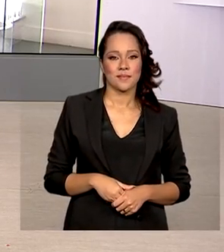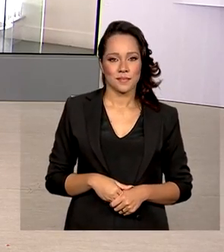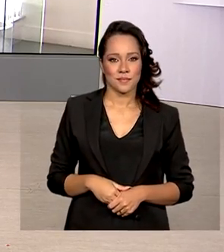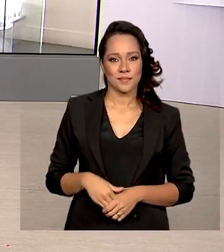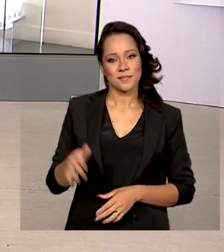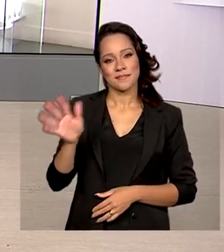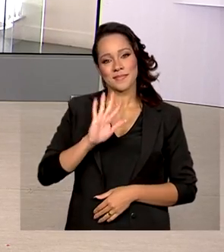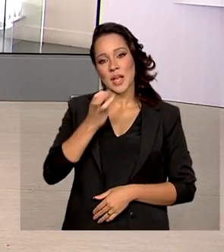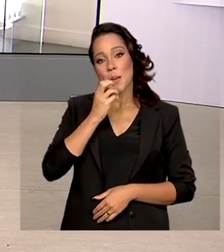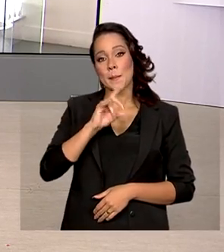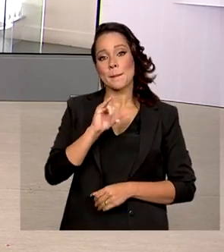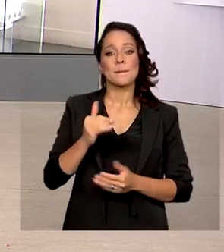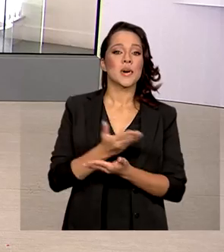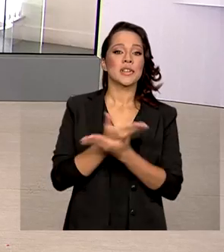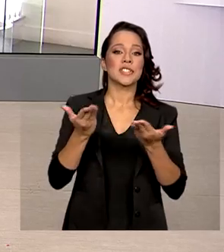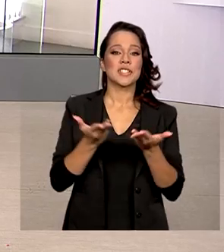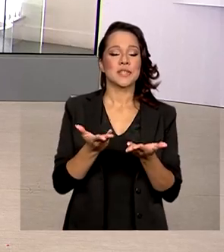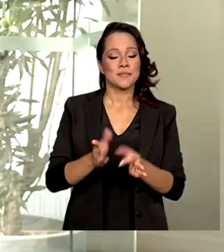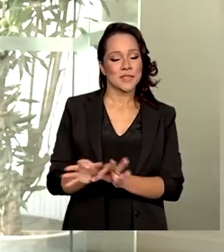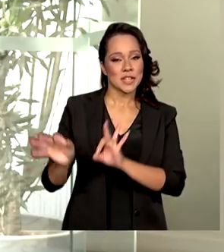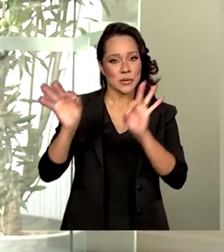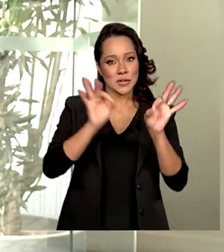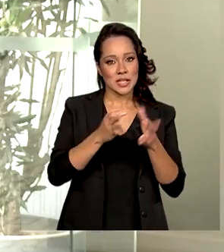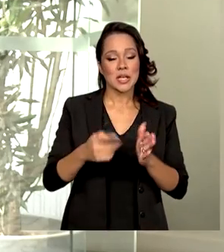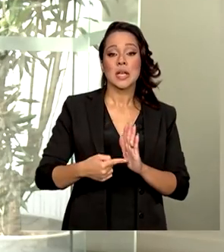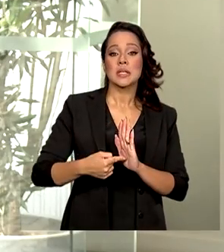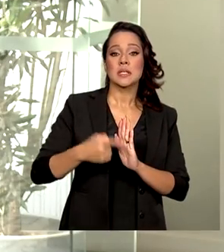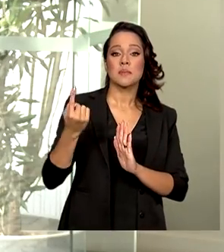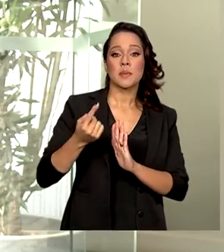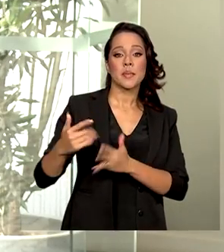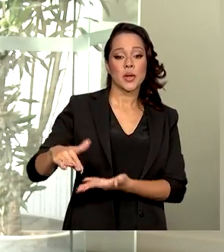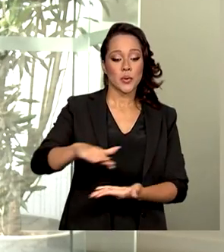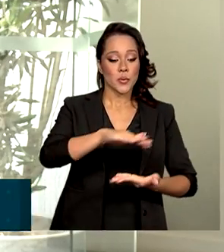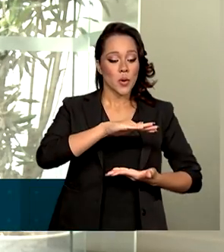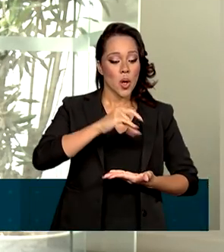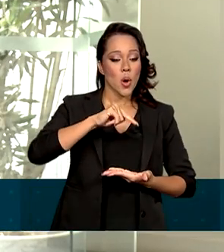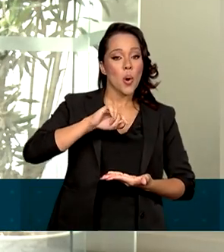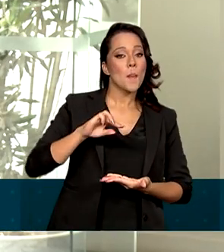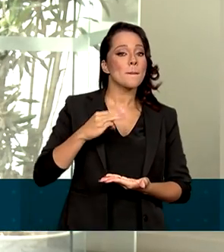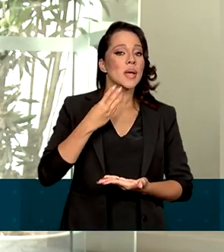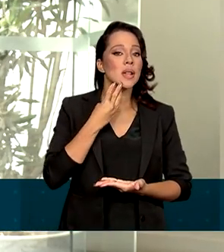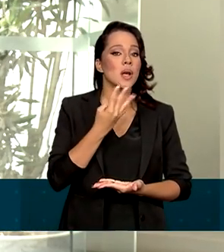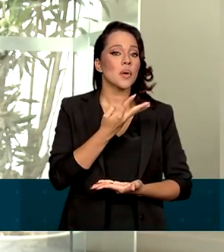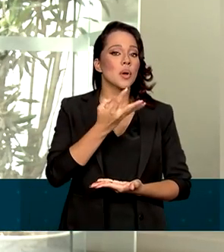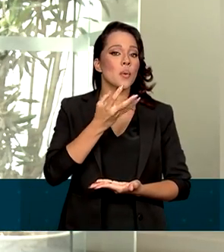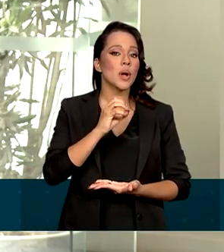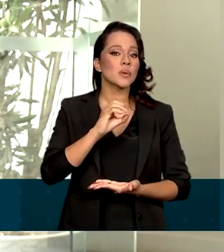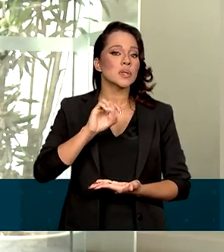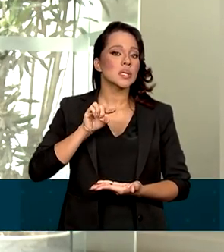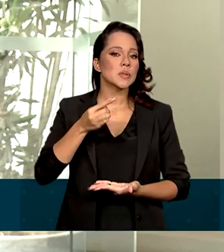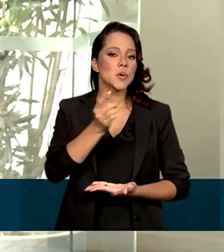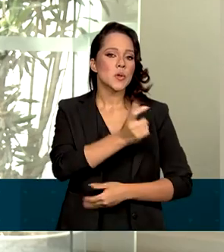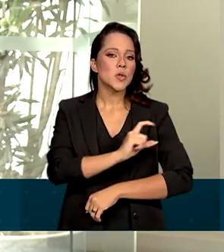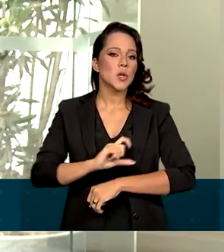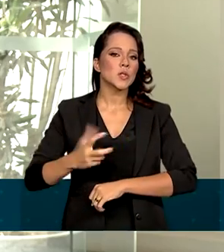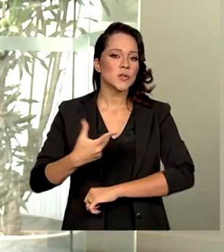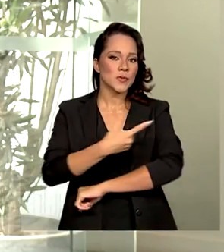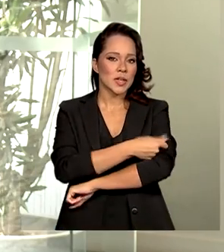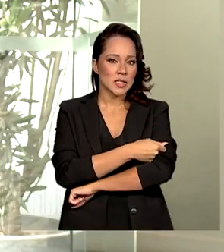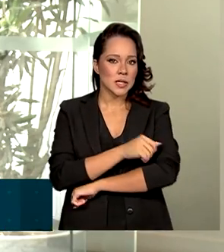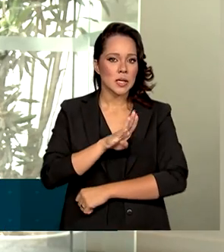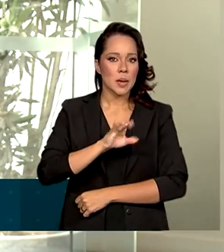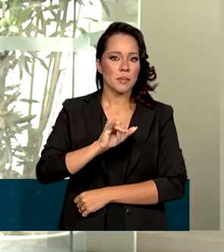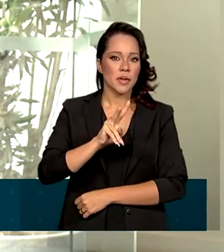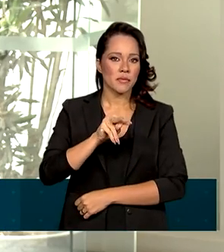Bom dia, Mara. Bom dia para você que está com a gente. Esse primeiro lote tem 1 milhão e 400 mil doses de vacinas